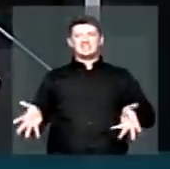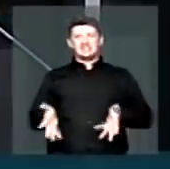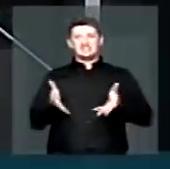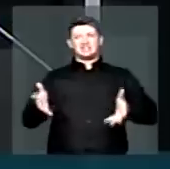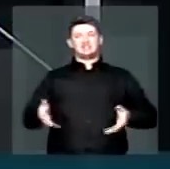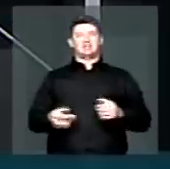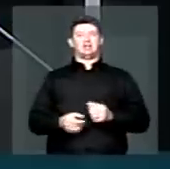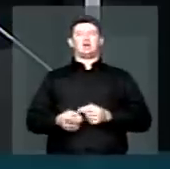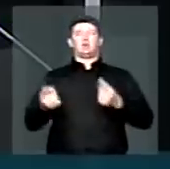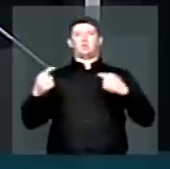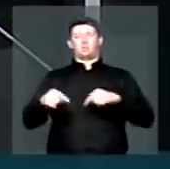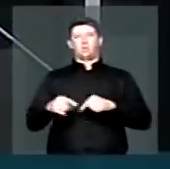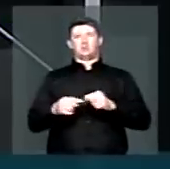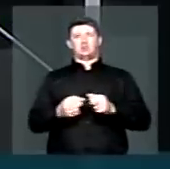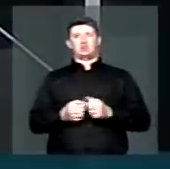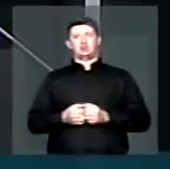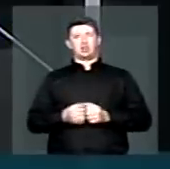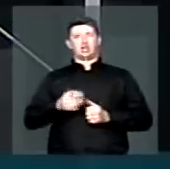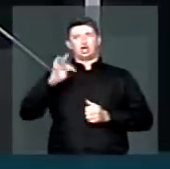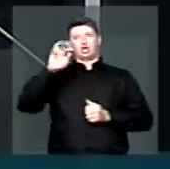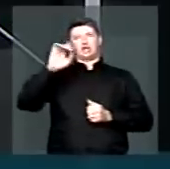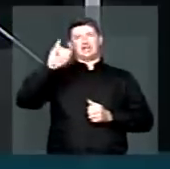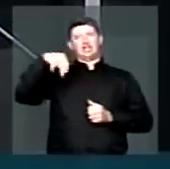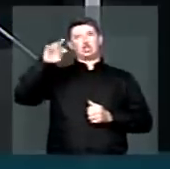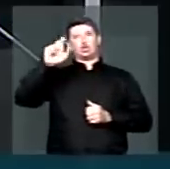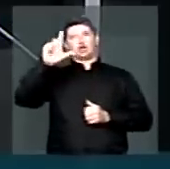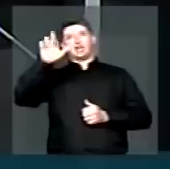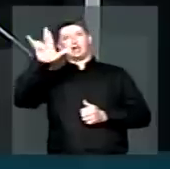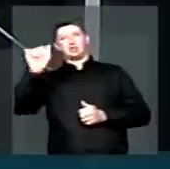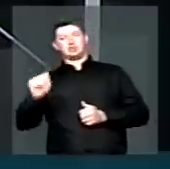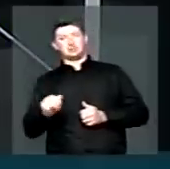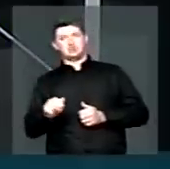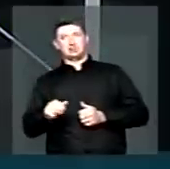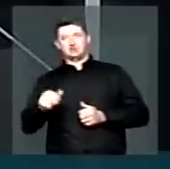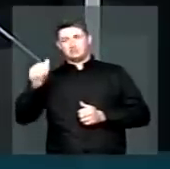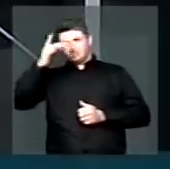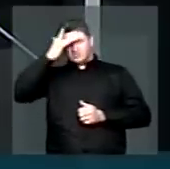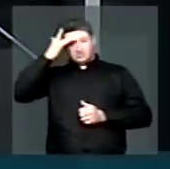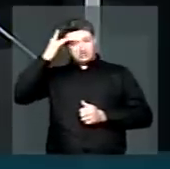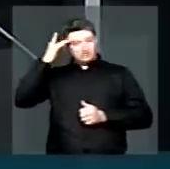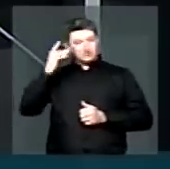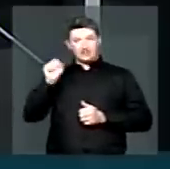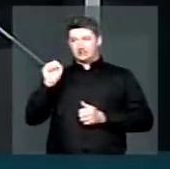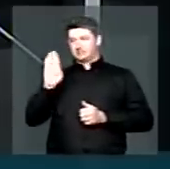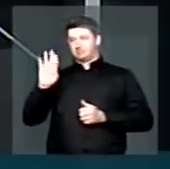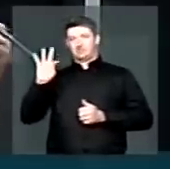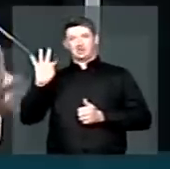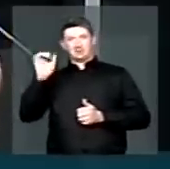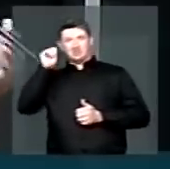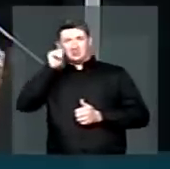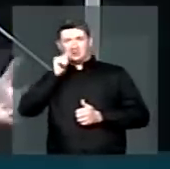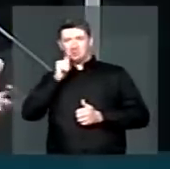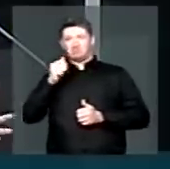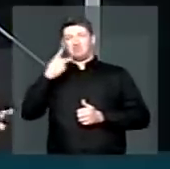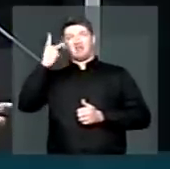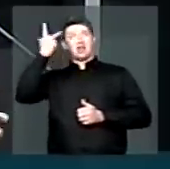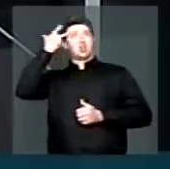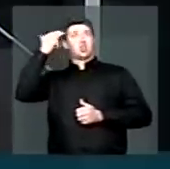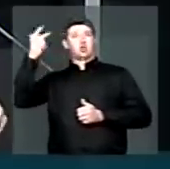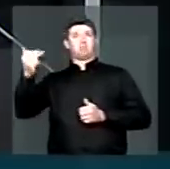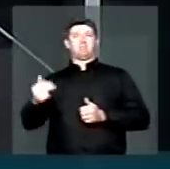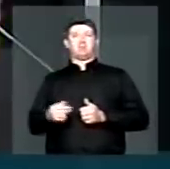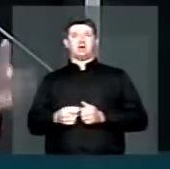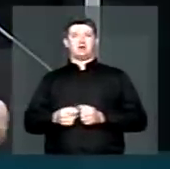intolerância. Nós não podemos admitir que uma colunista da SBT considere natural